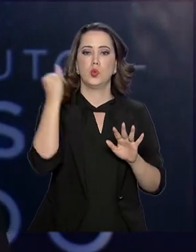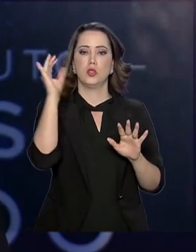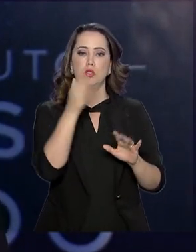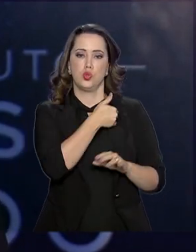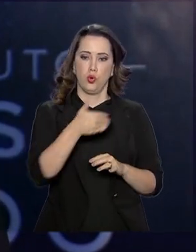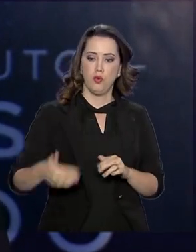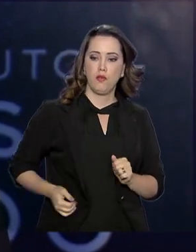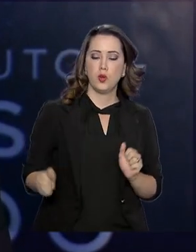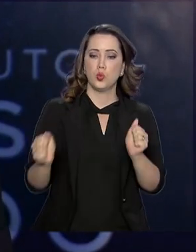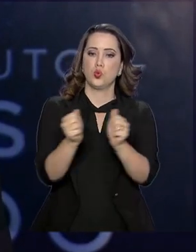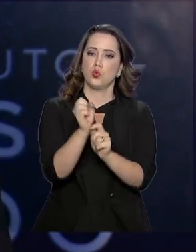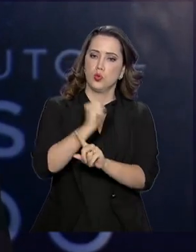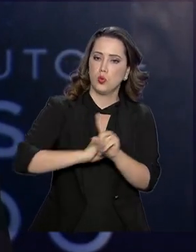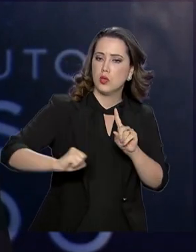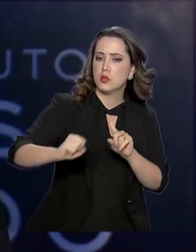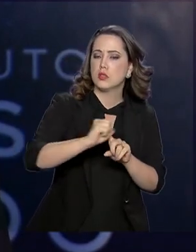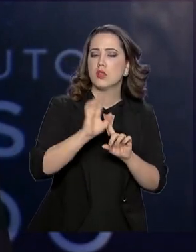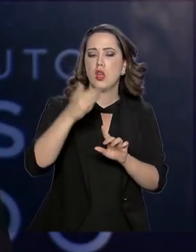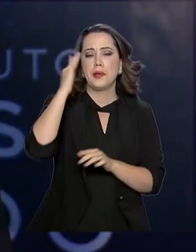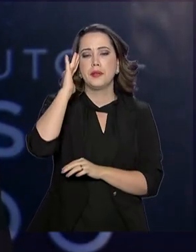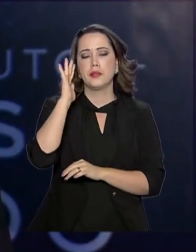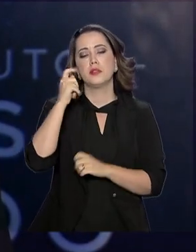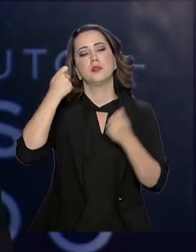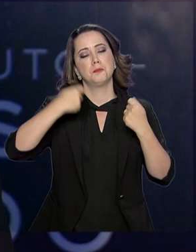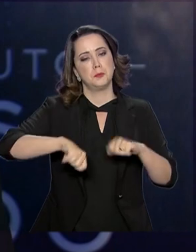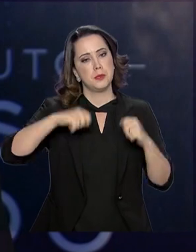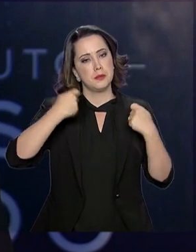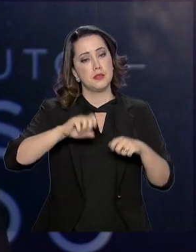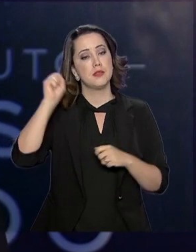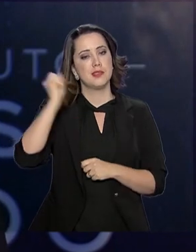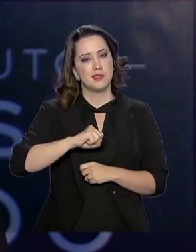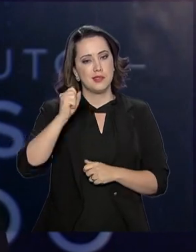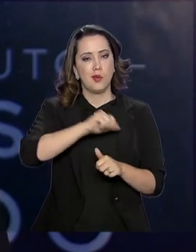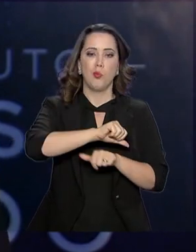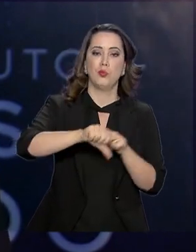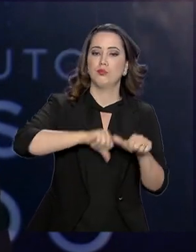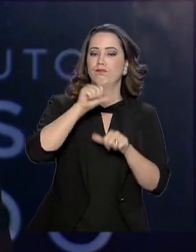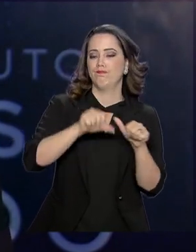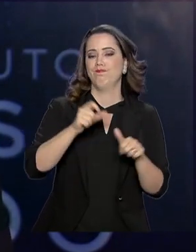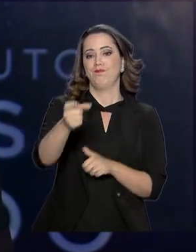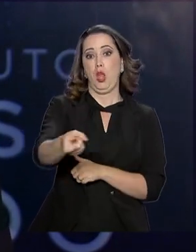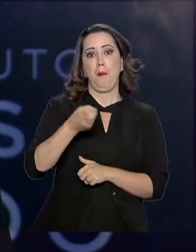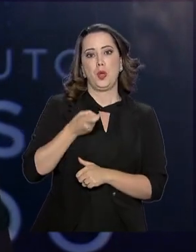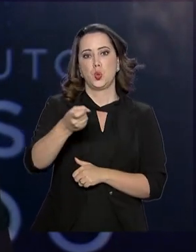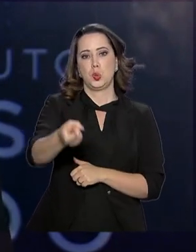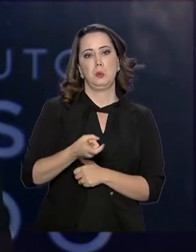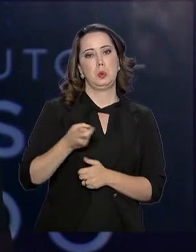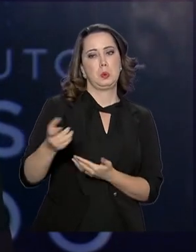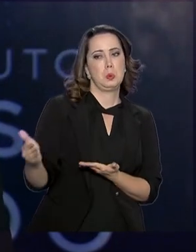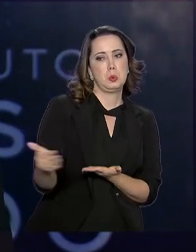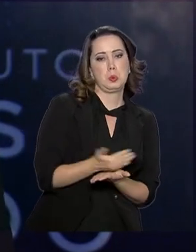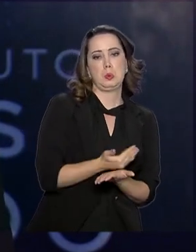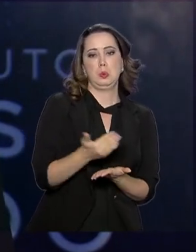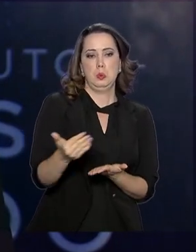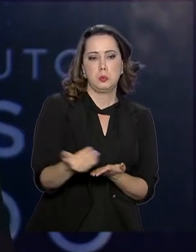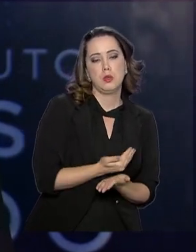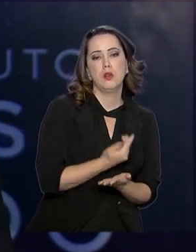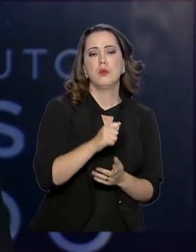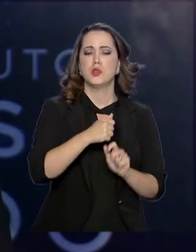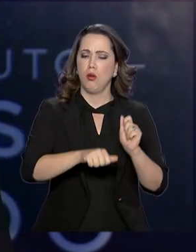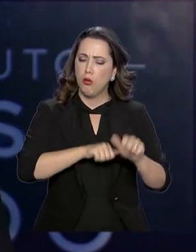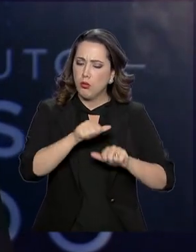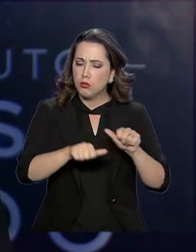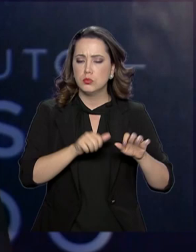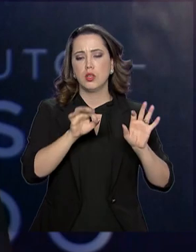e sociedade já entenderam algum tempo que precisa ser reformado o nosso sistema de tributos, reorganizando e